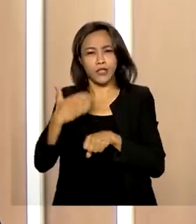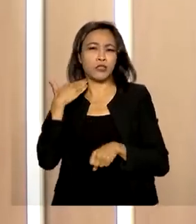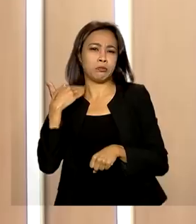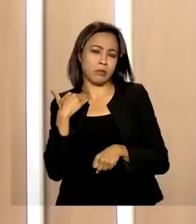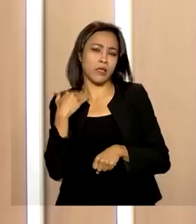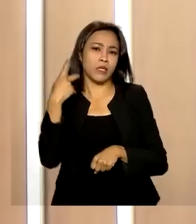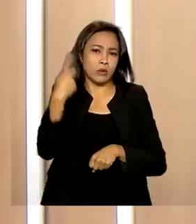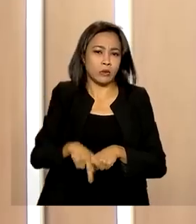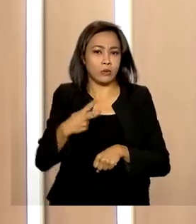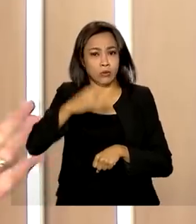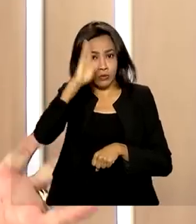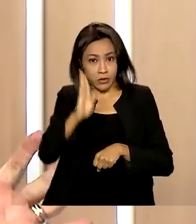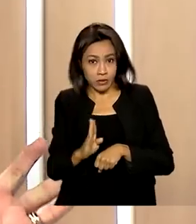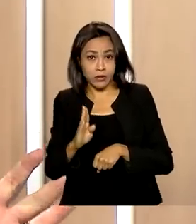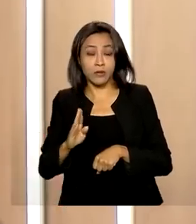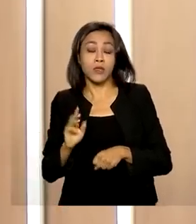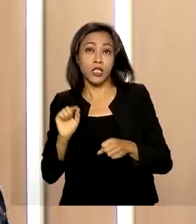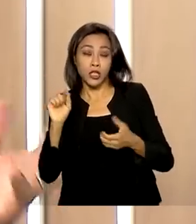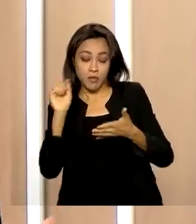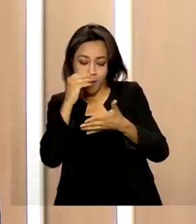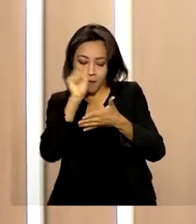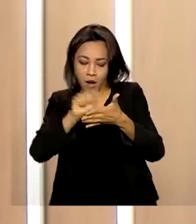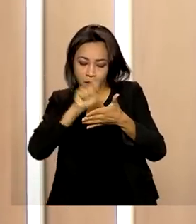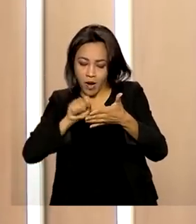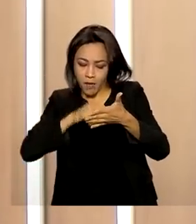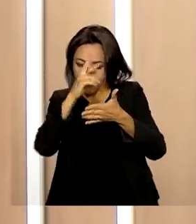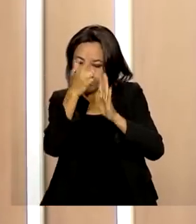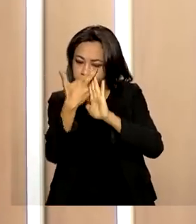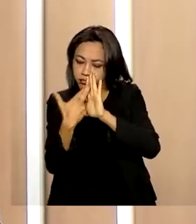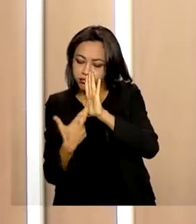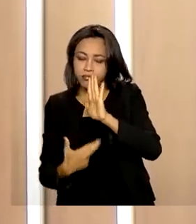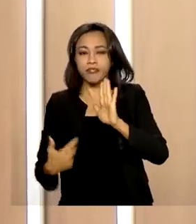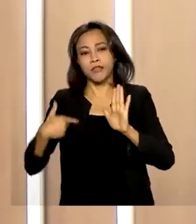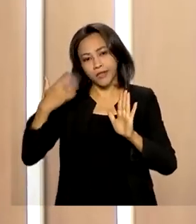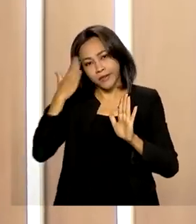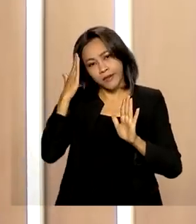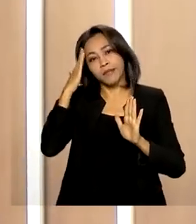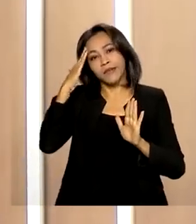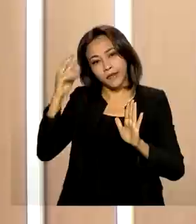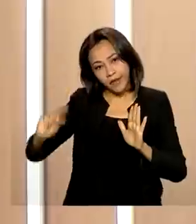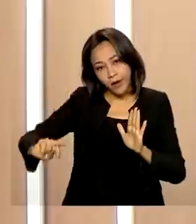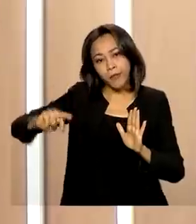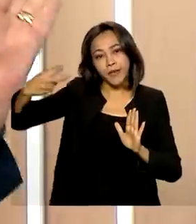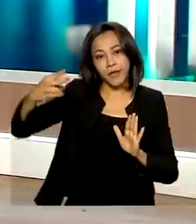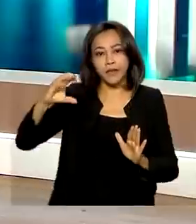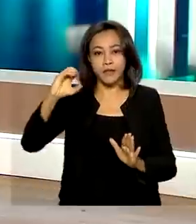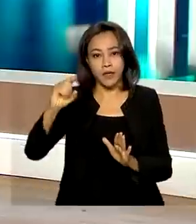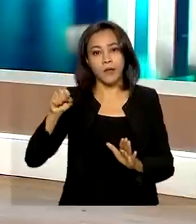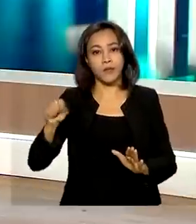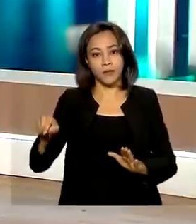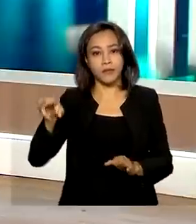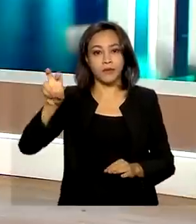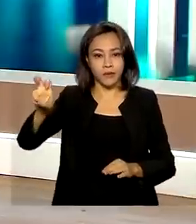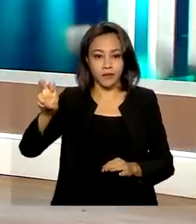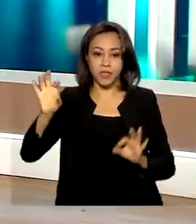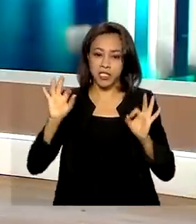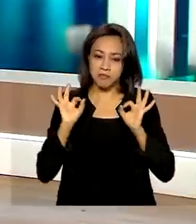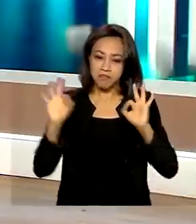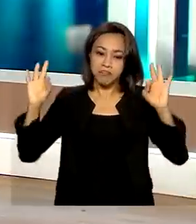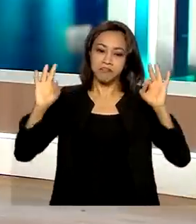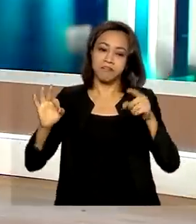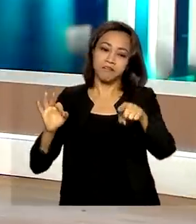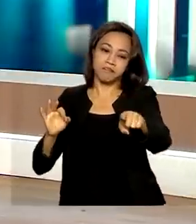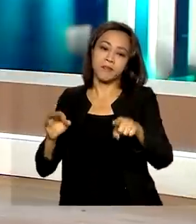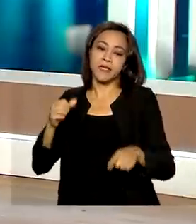instituições financeiras do país, que já aguardavam um aumento nessa faixa de 0,5. E esse aumento então foi confirmado agora